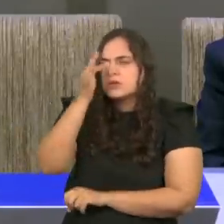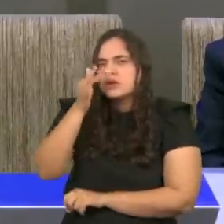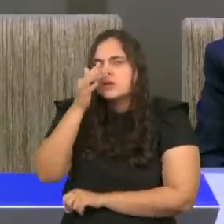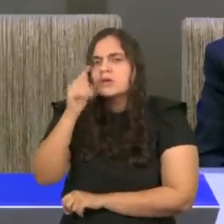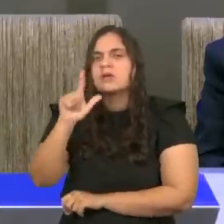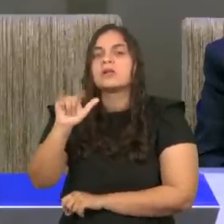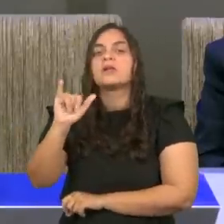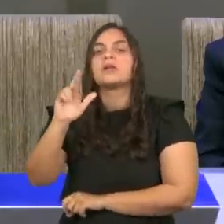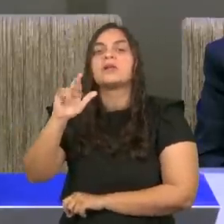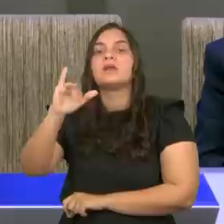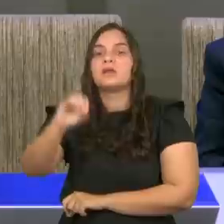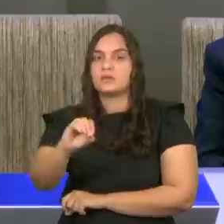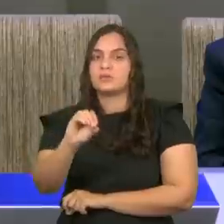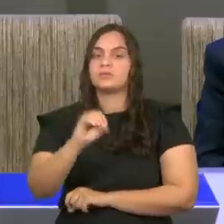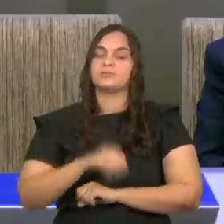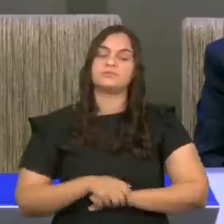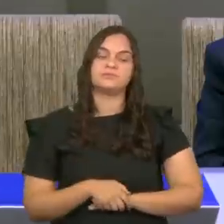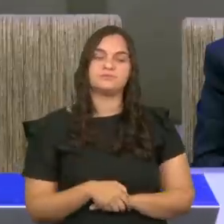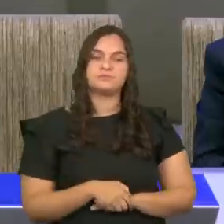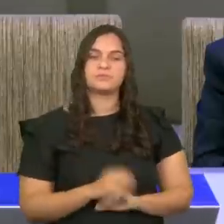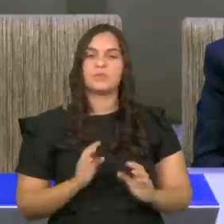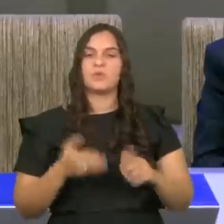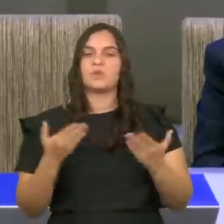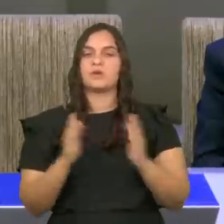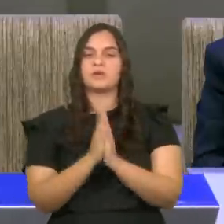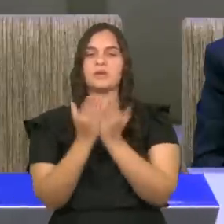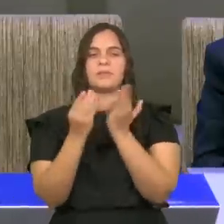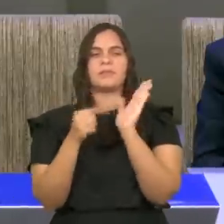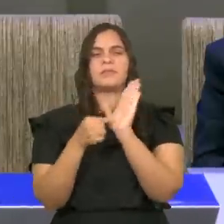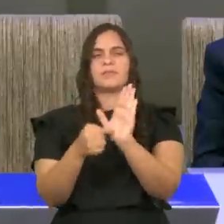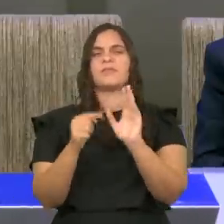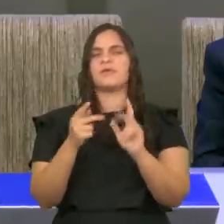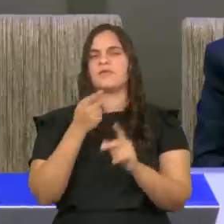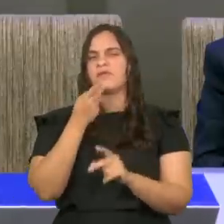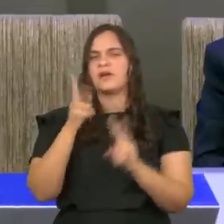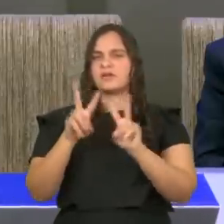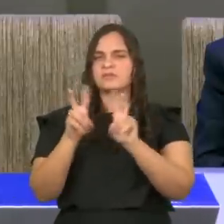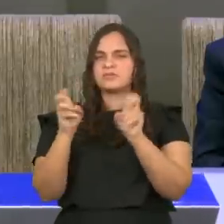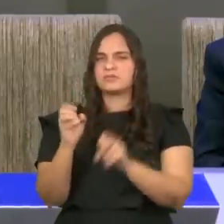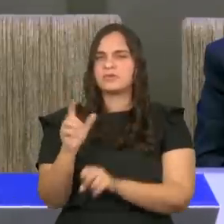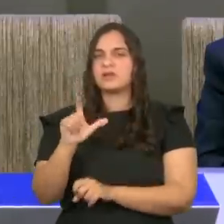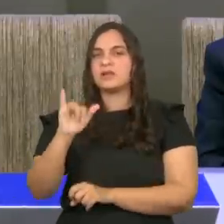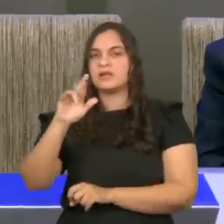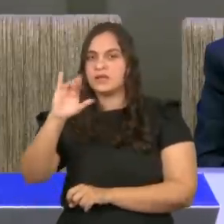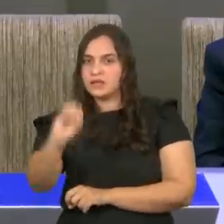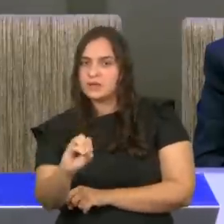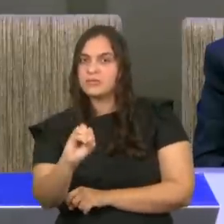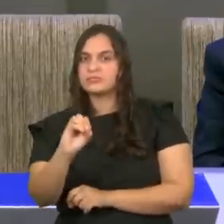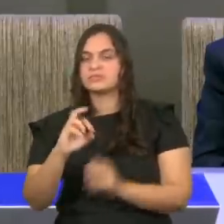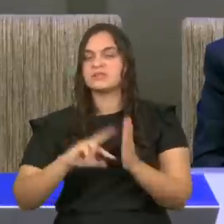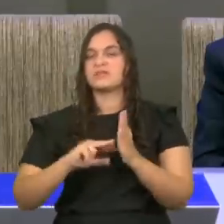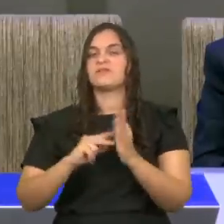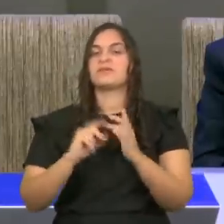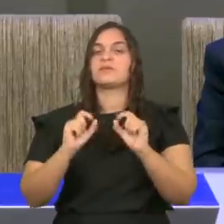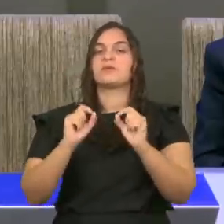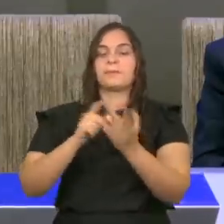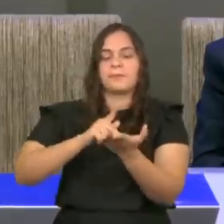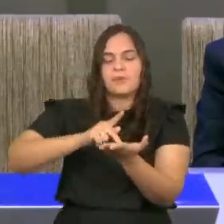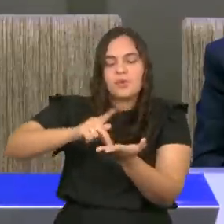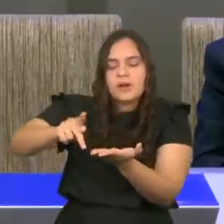interessantes, quando a Bíblia fala de lírio, fala de pureza, fragilidade,